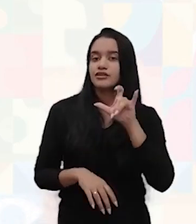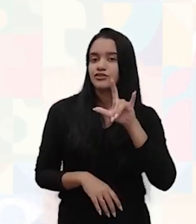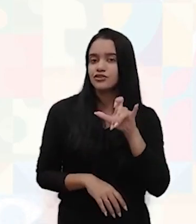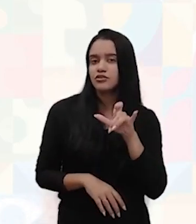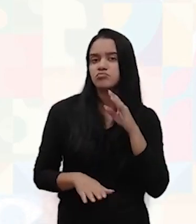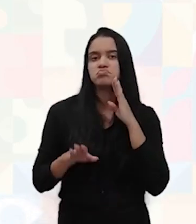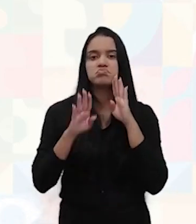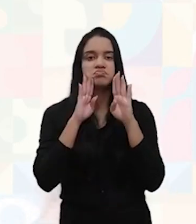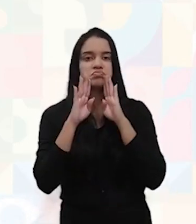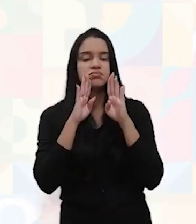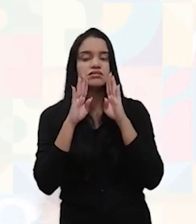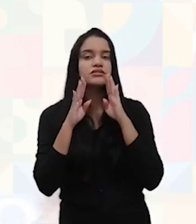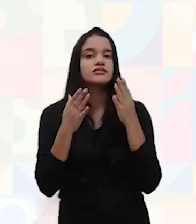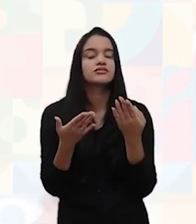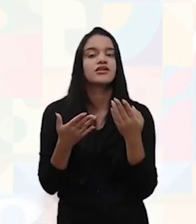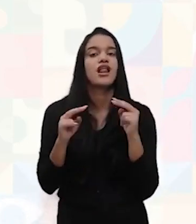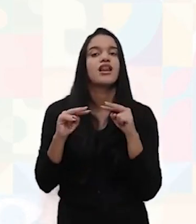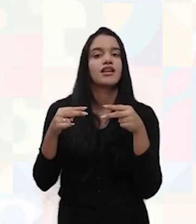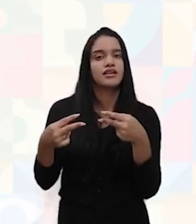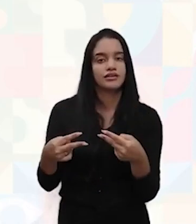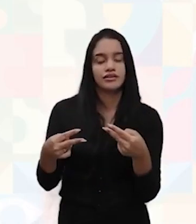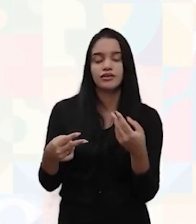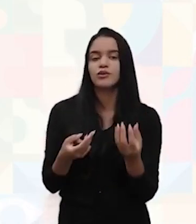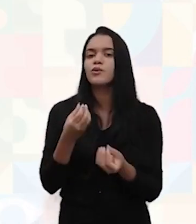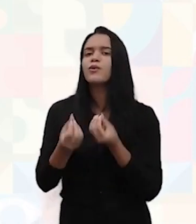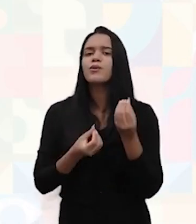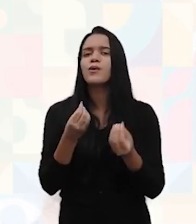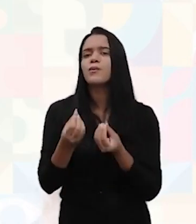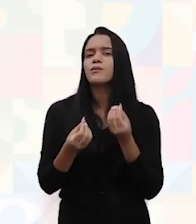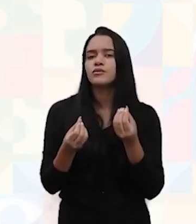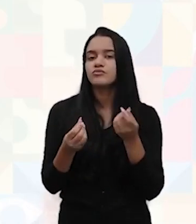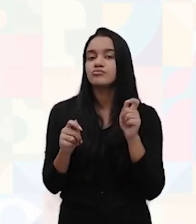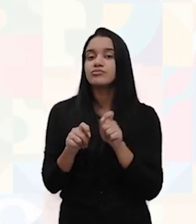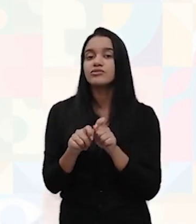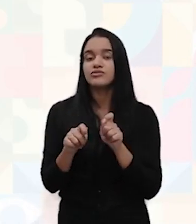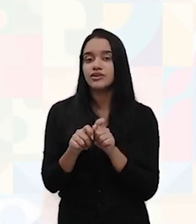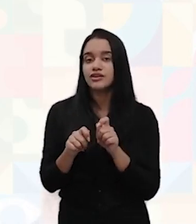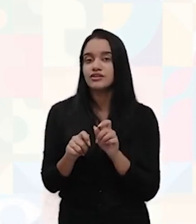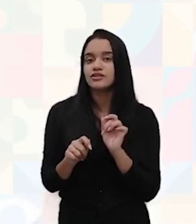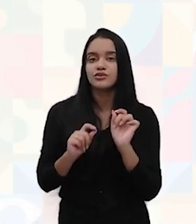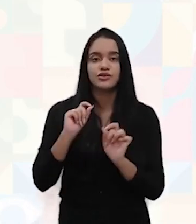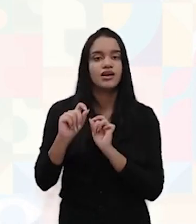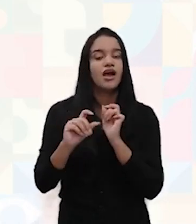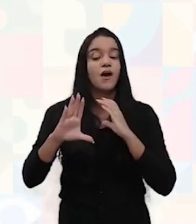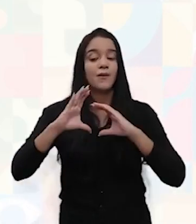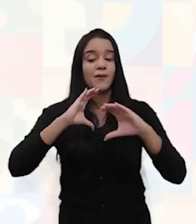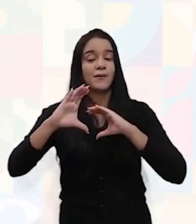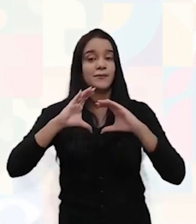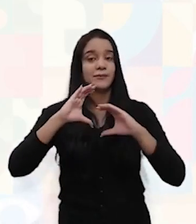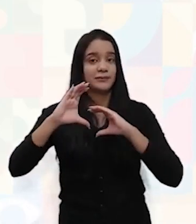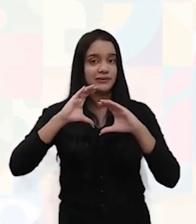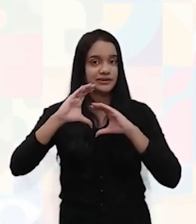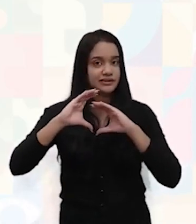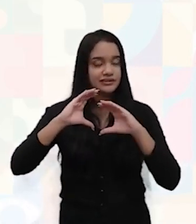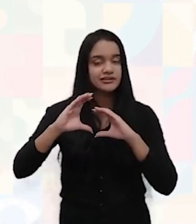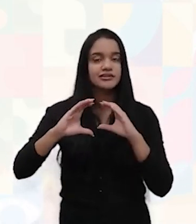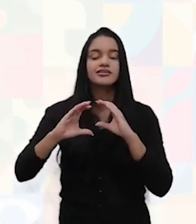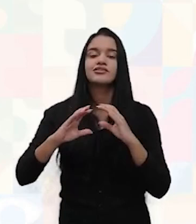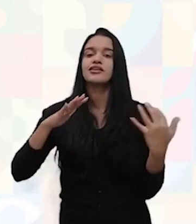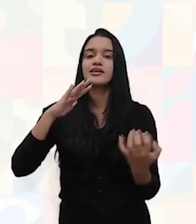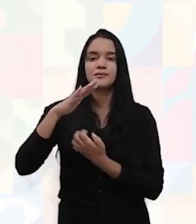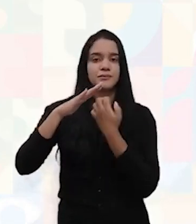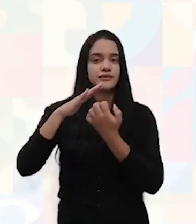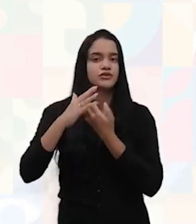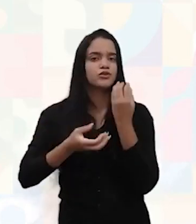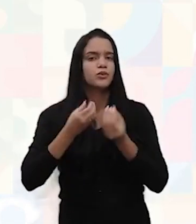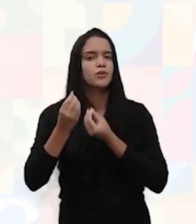link patrocinado, Google AdSense. Como é que você faz com que a comunicação da tua empresa chegue até o cliente?